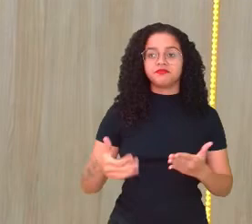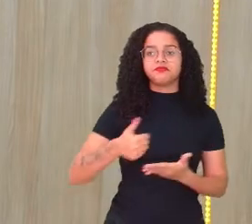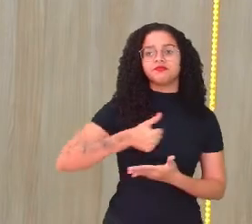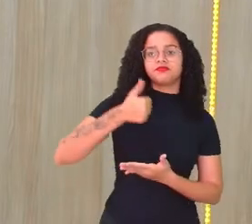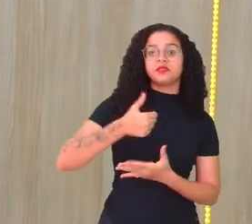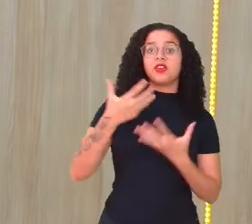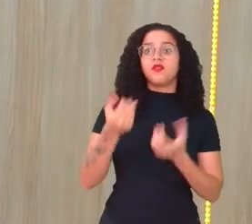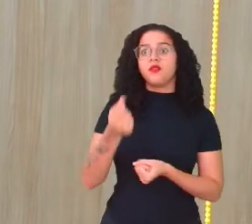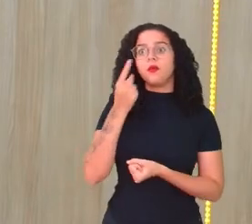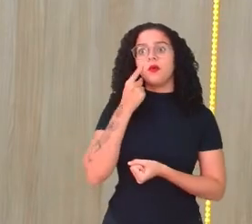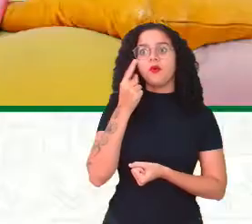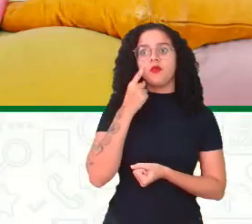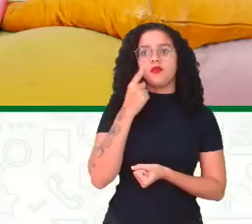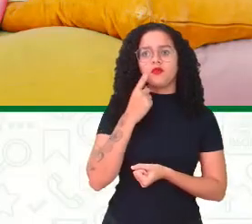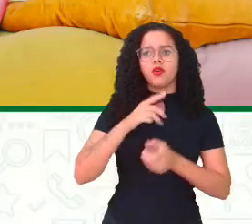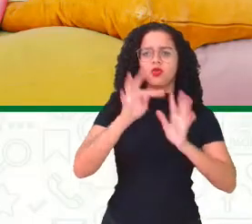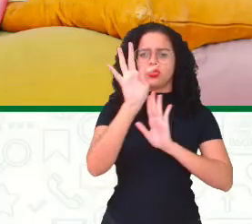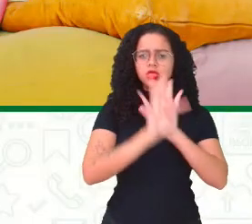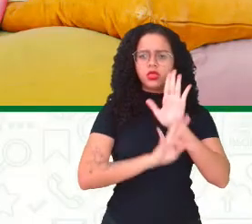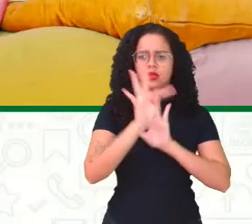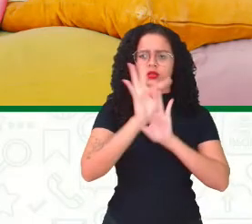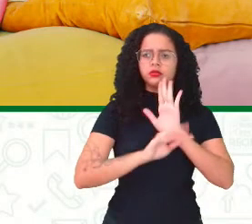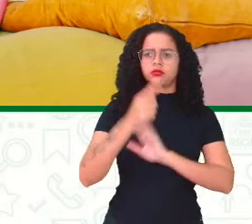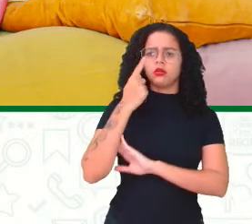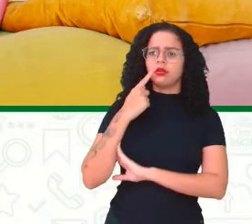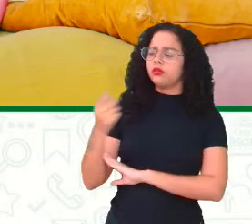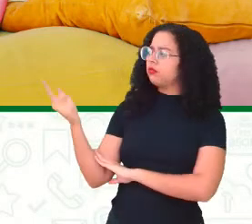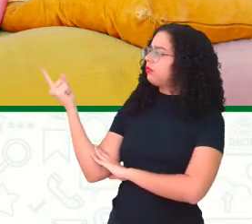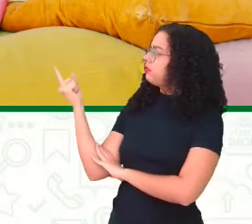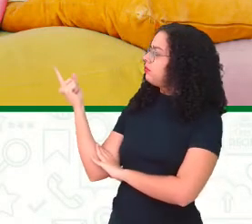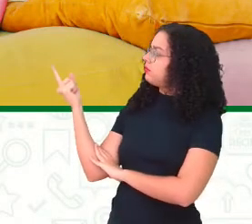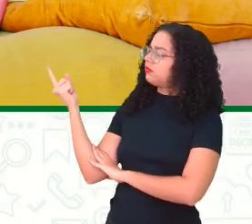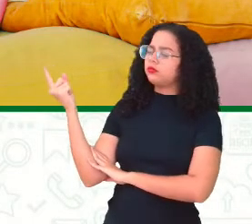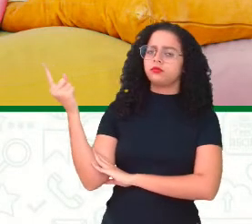esse texto, né? Vamos analisar esse texto.